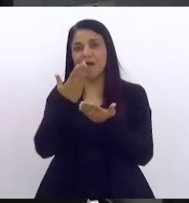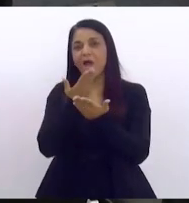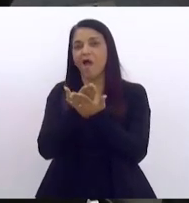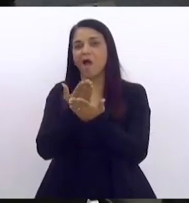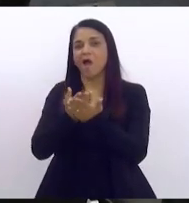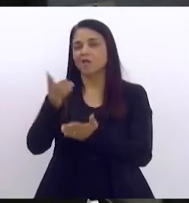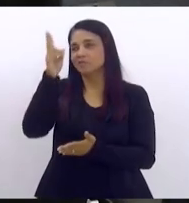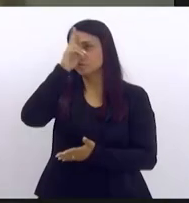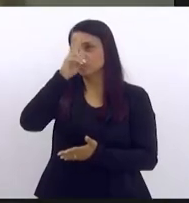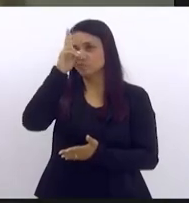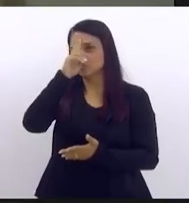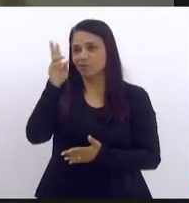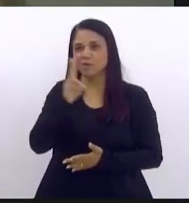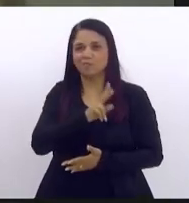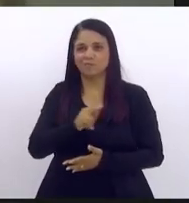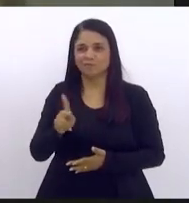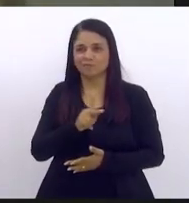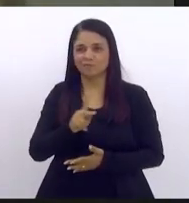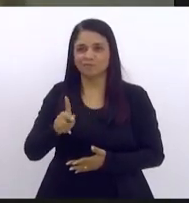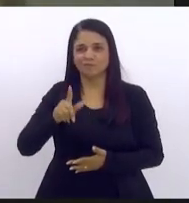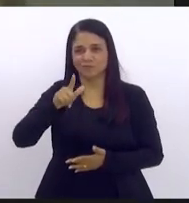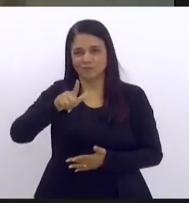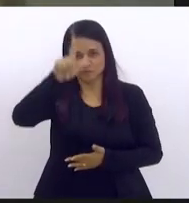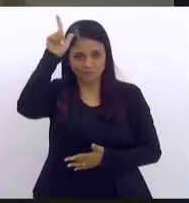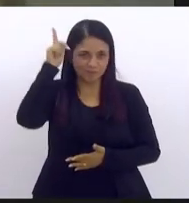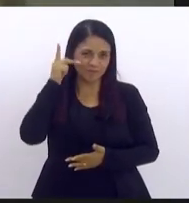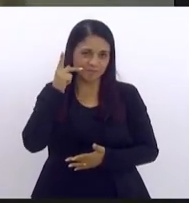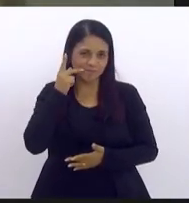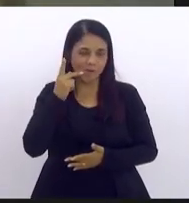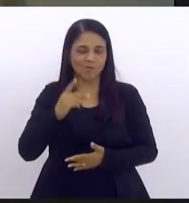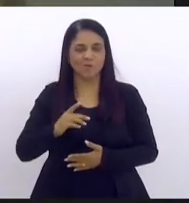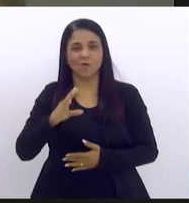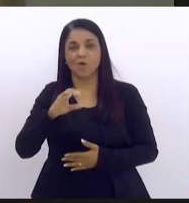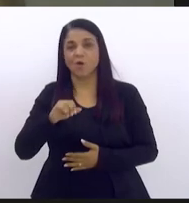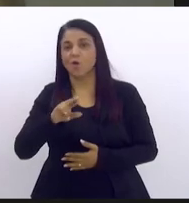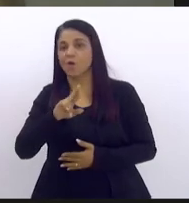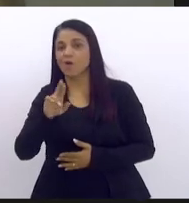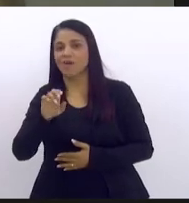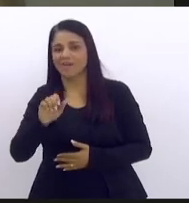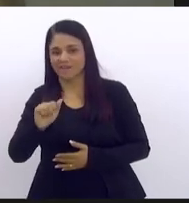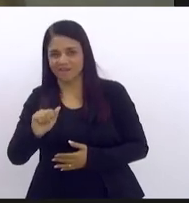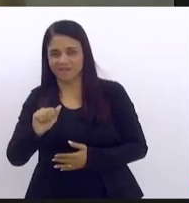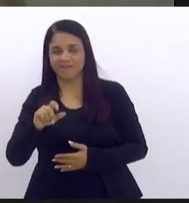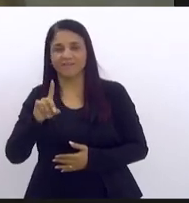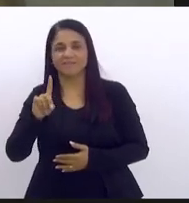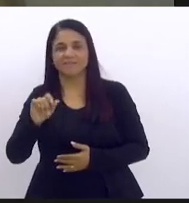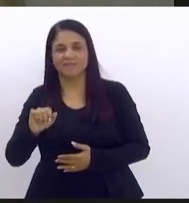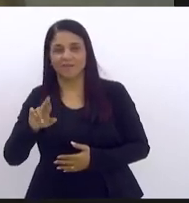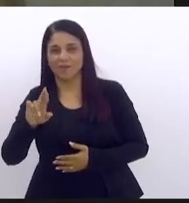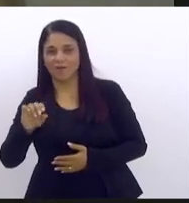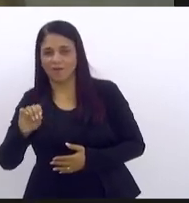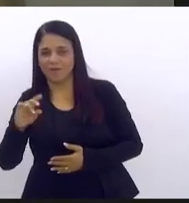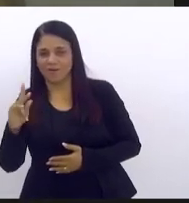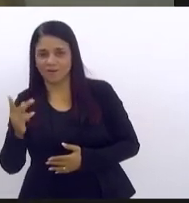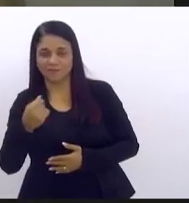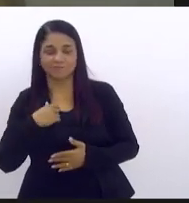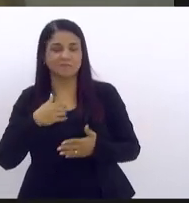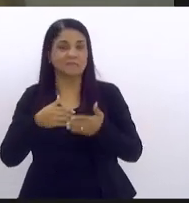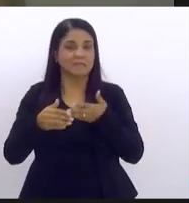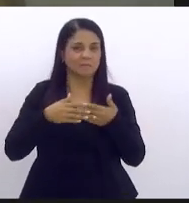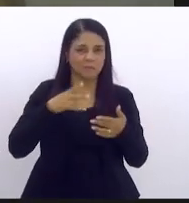querido professor doutor do espalgo correio da rocha e dizer que independente de questões